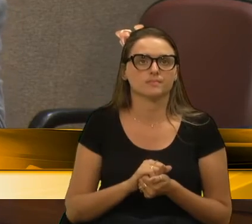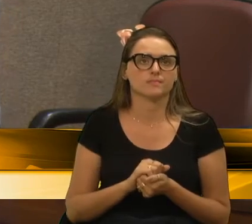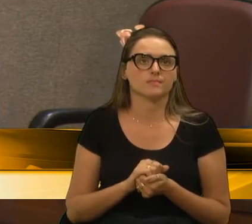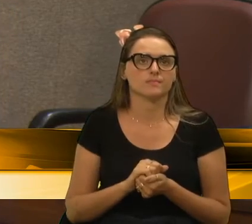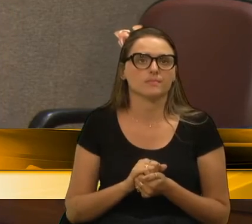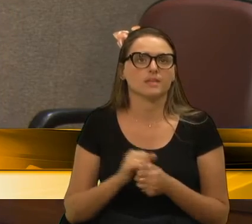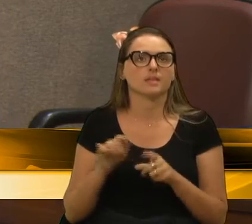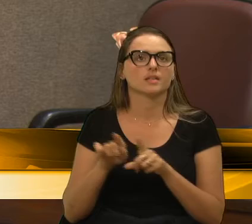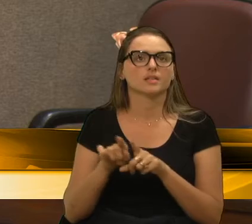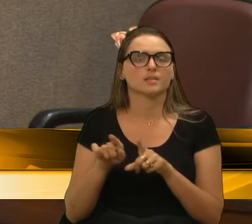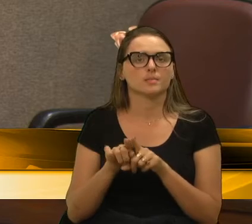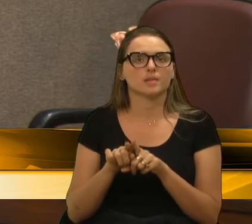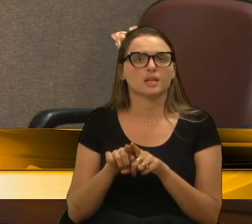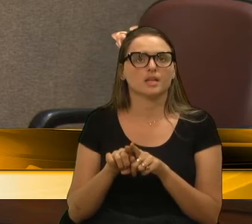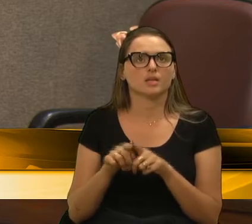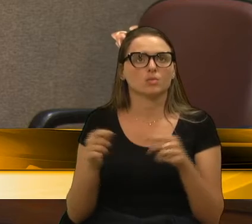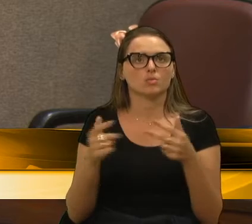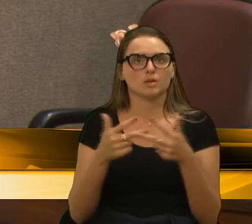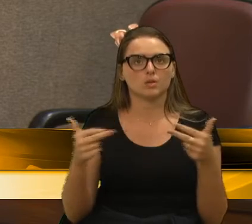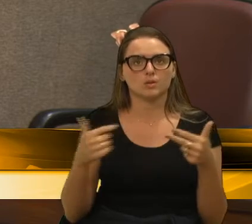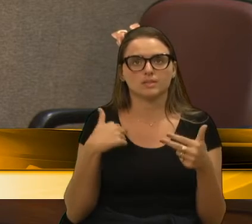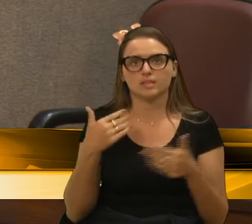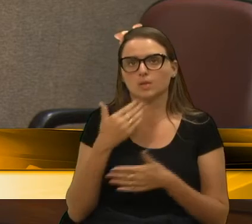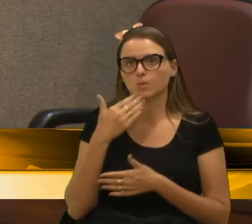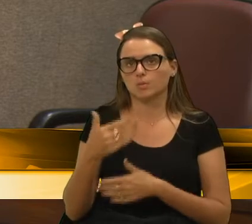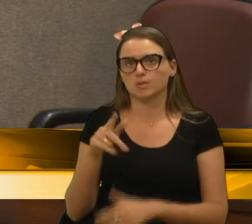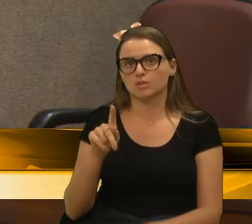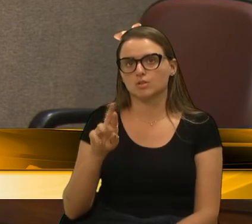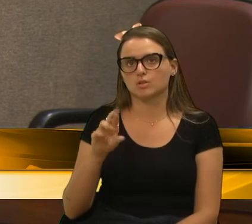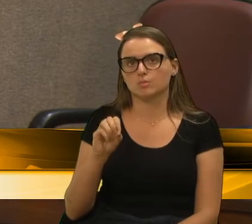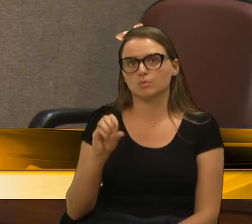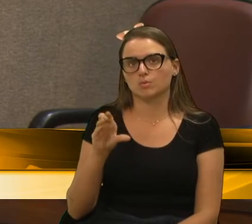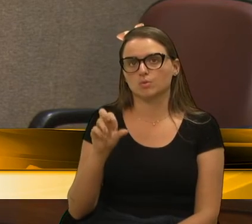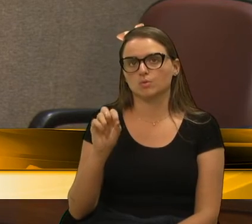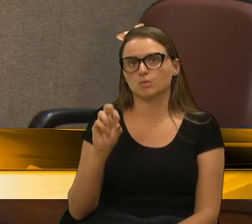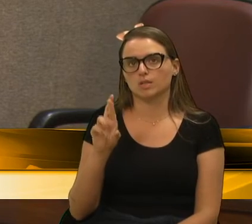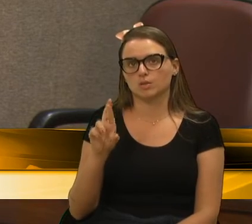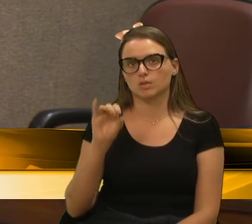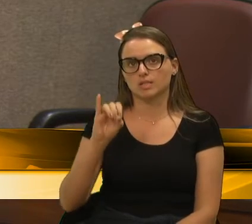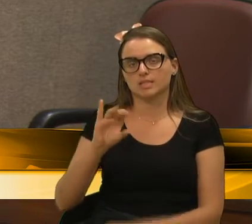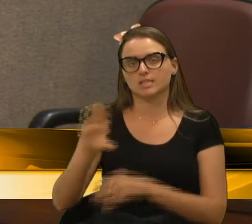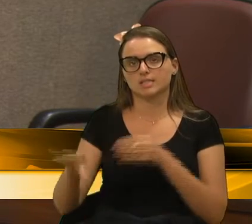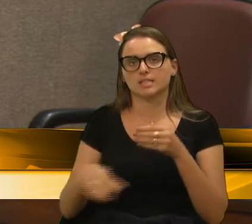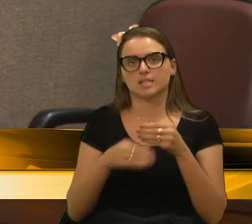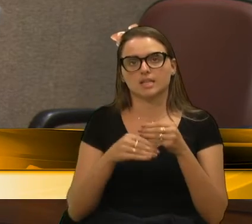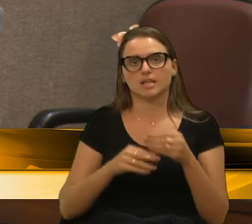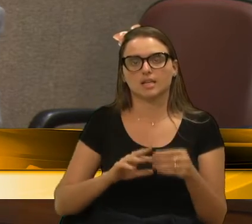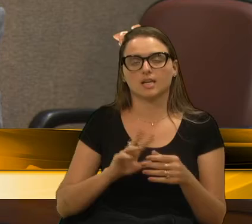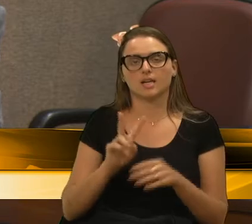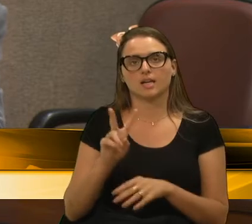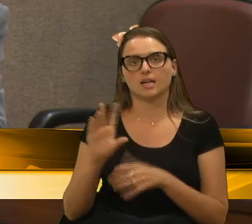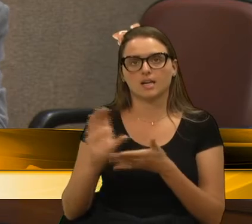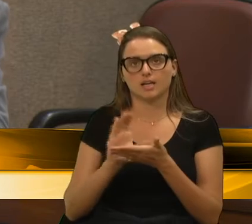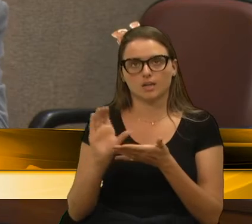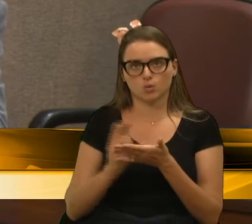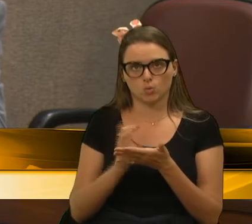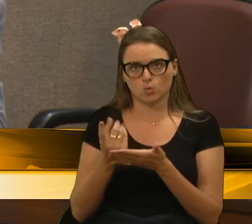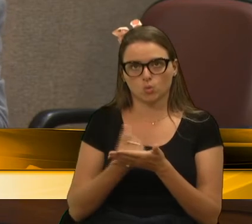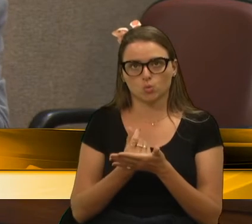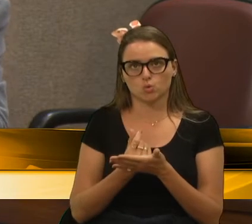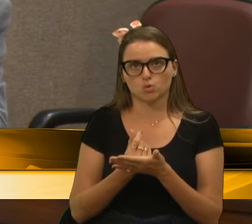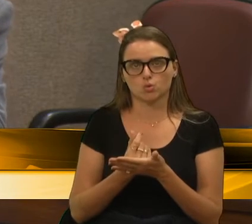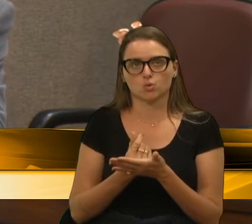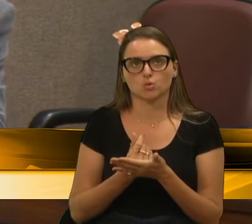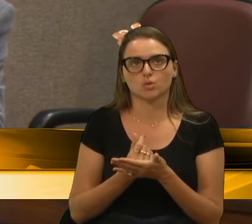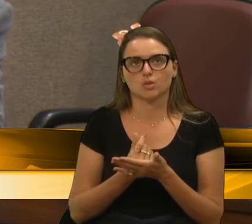uma das questões que eu pedi aos procuradores se incorporava a verba de representação e me foi respondido que ela